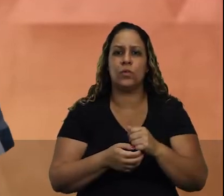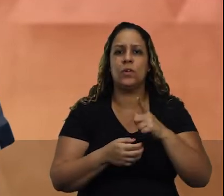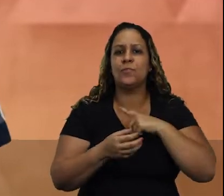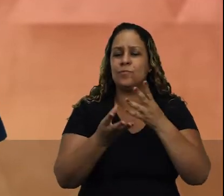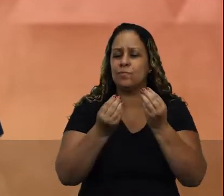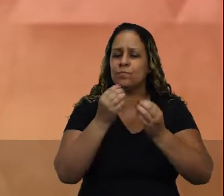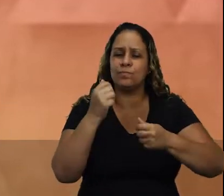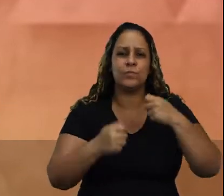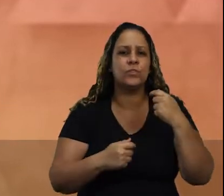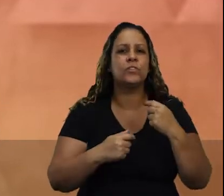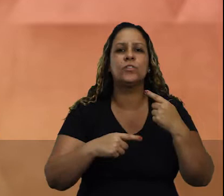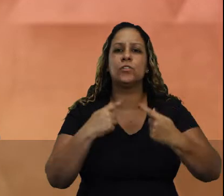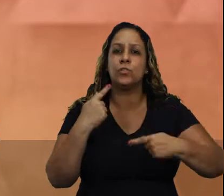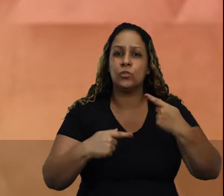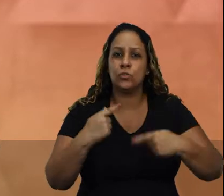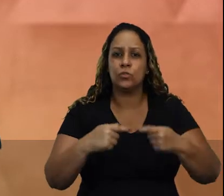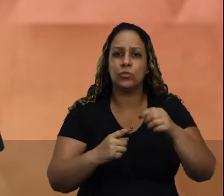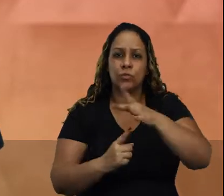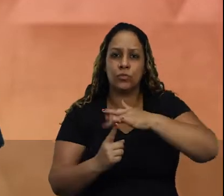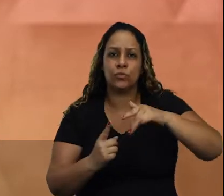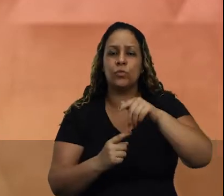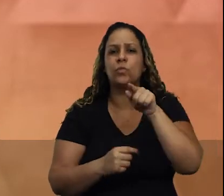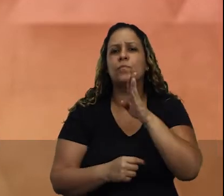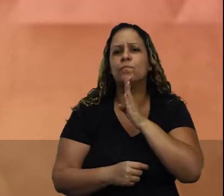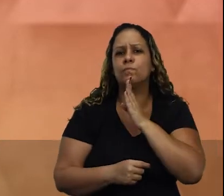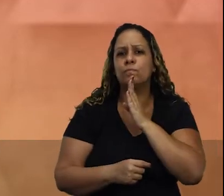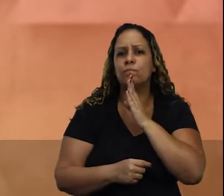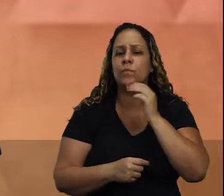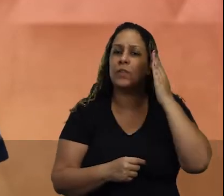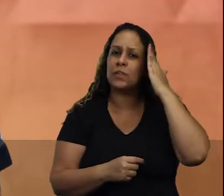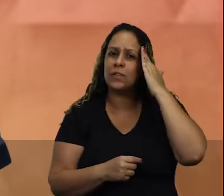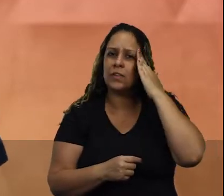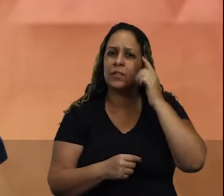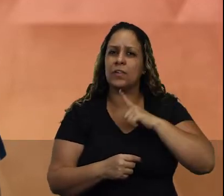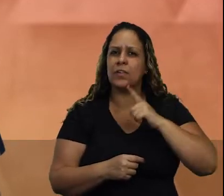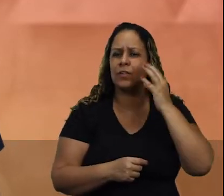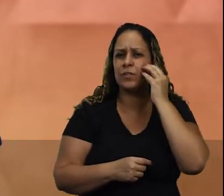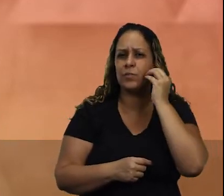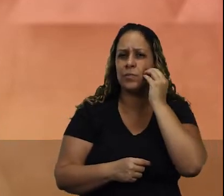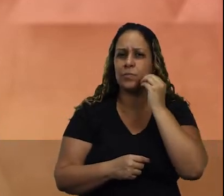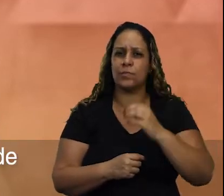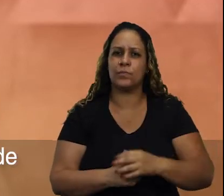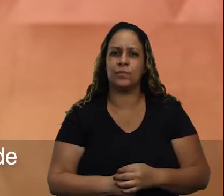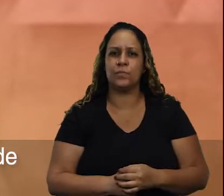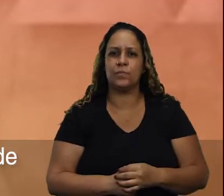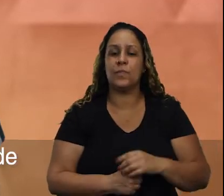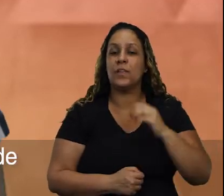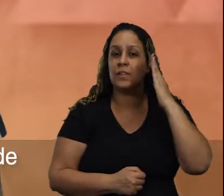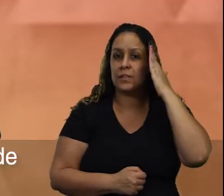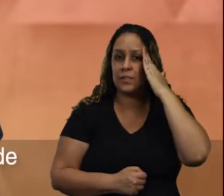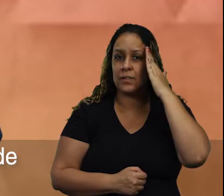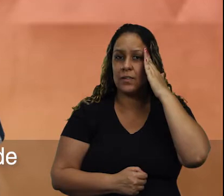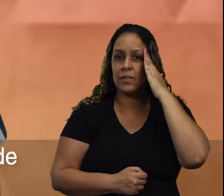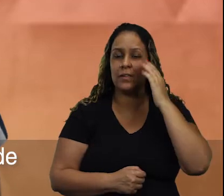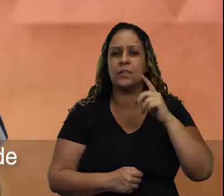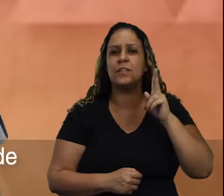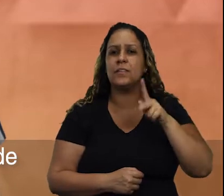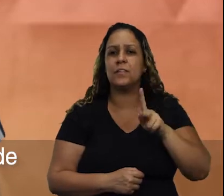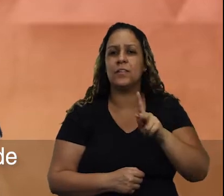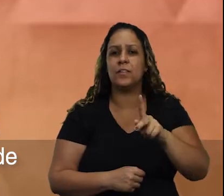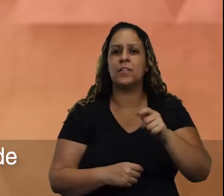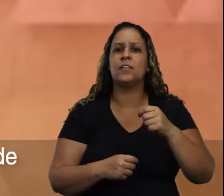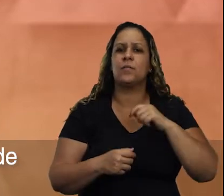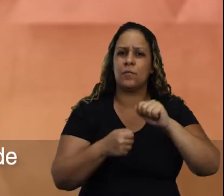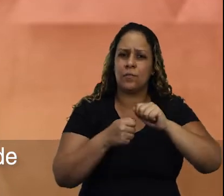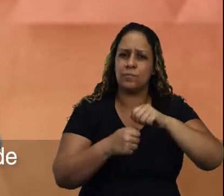muita justiça social. Você me conhece. Sabe que tenho experiência para isso. Sabe que sempre me